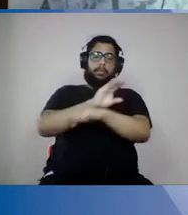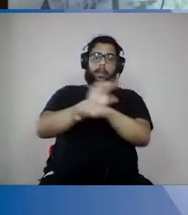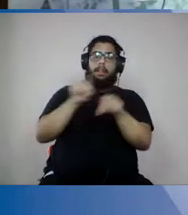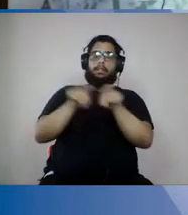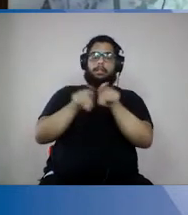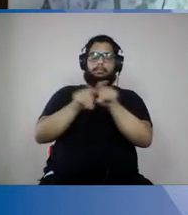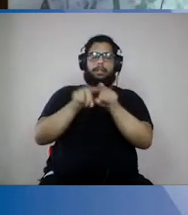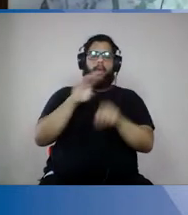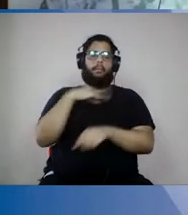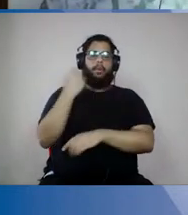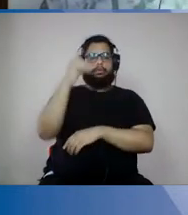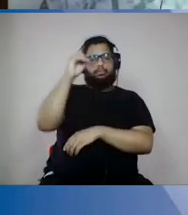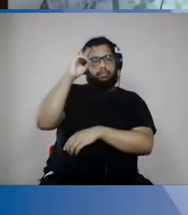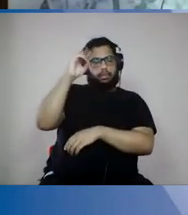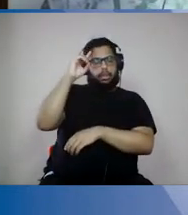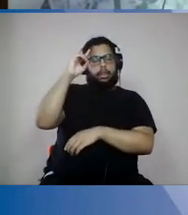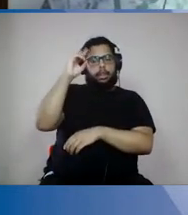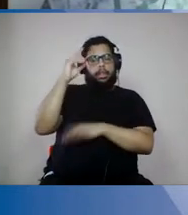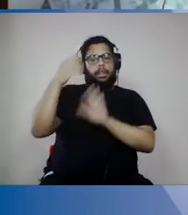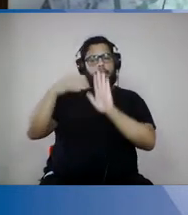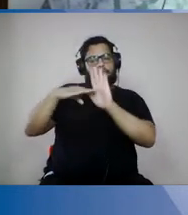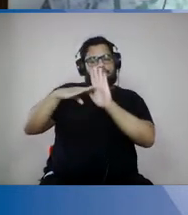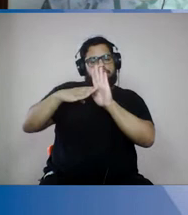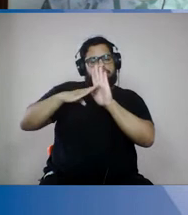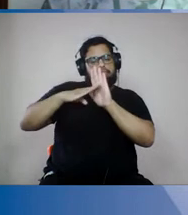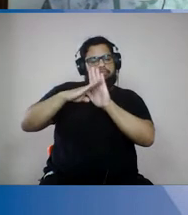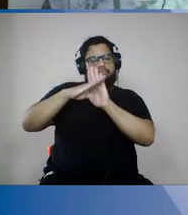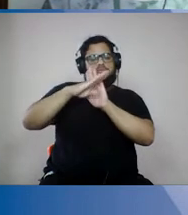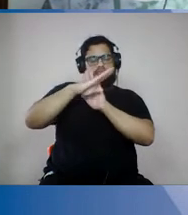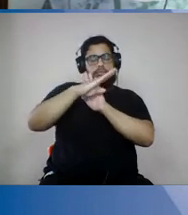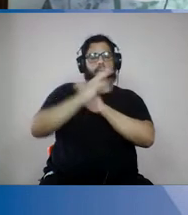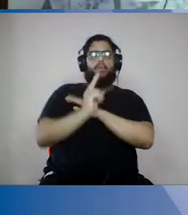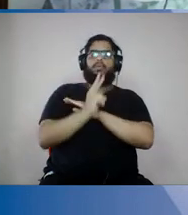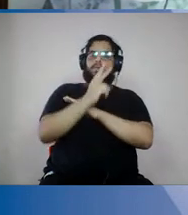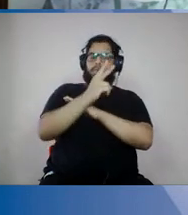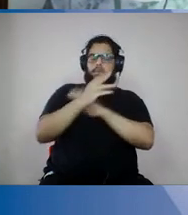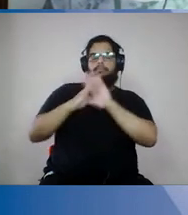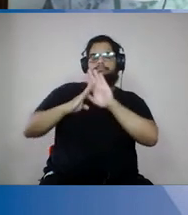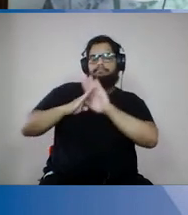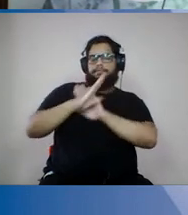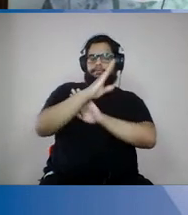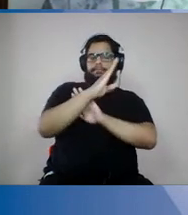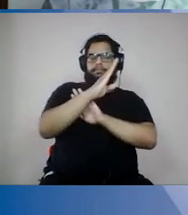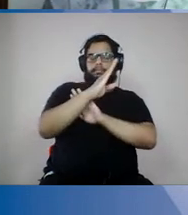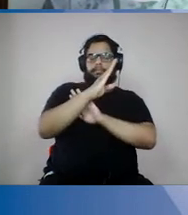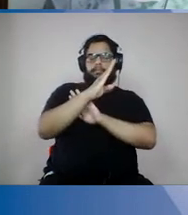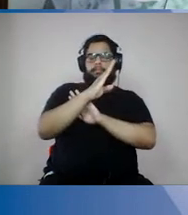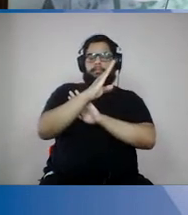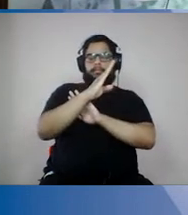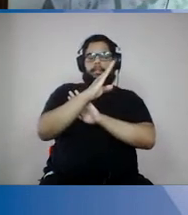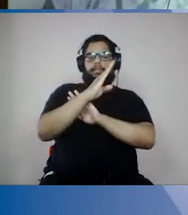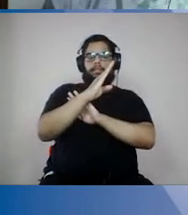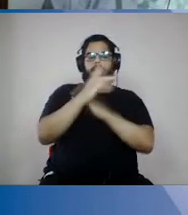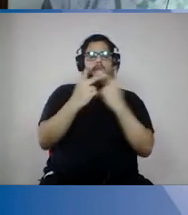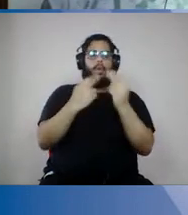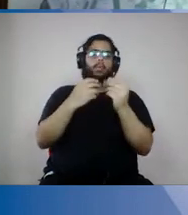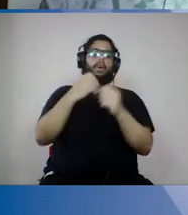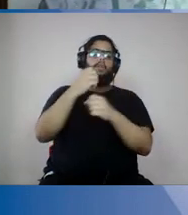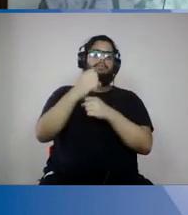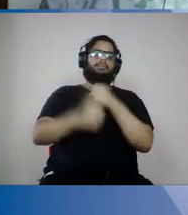mortalidade diária vem aumentando progressivamente e continua ascendente e já é mais alta do que o pior momento de 2020.